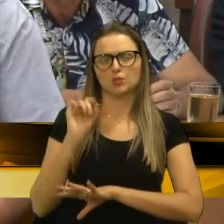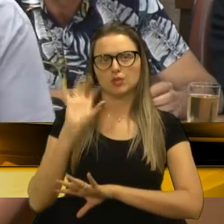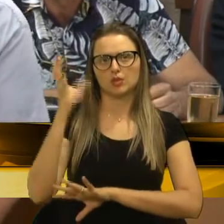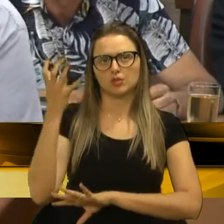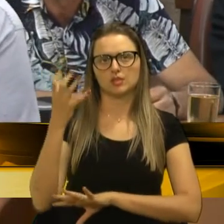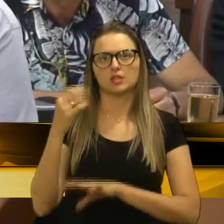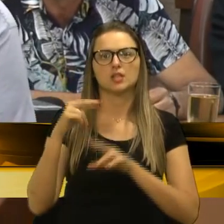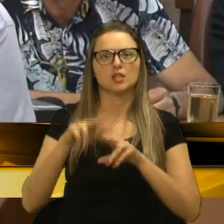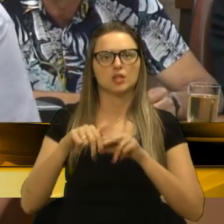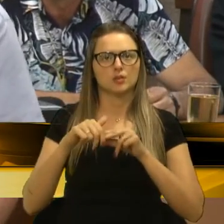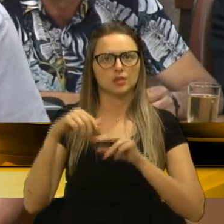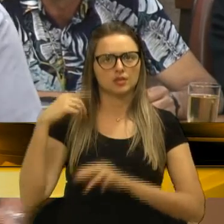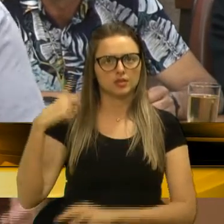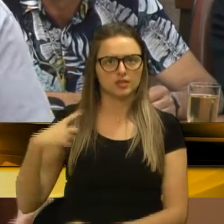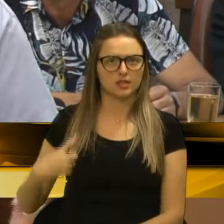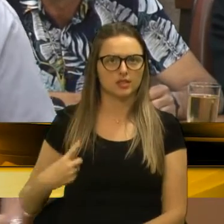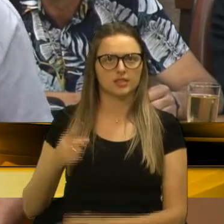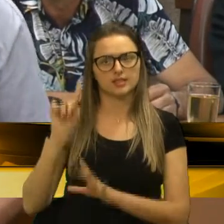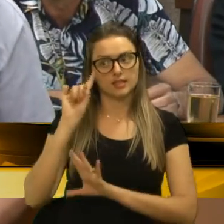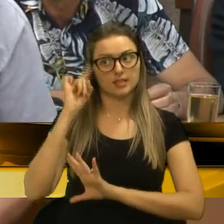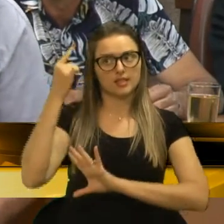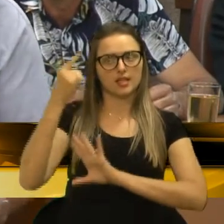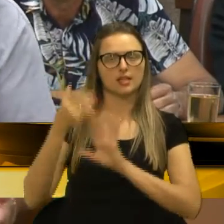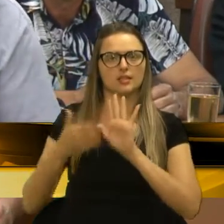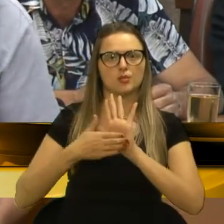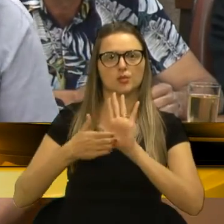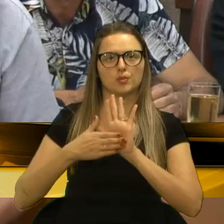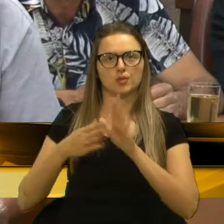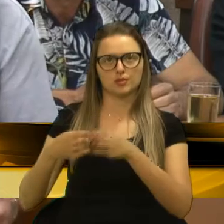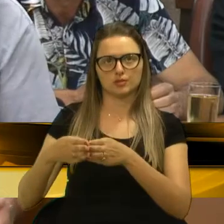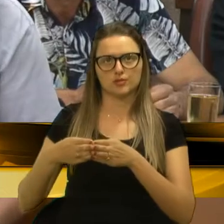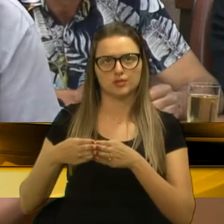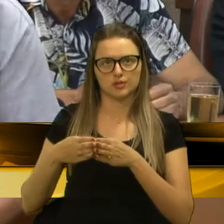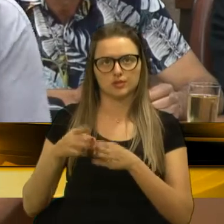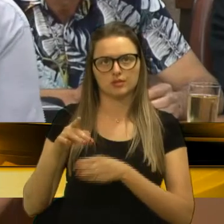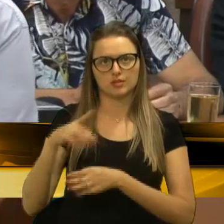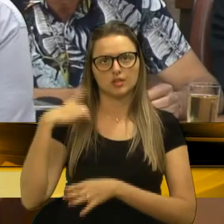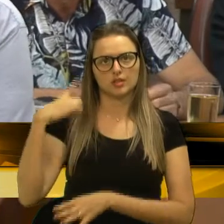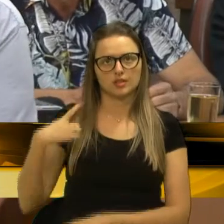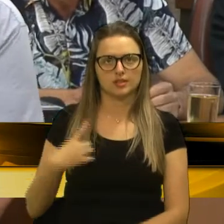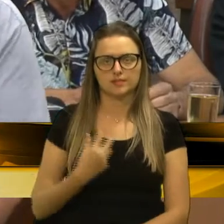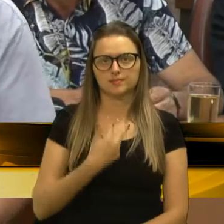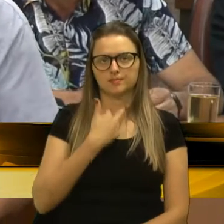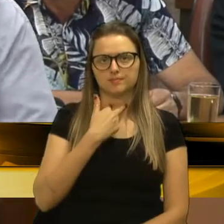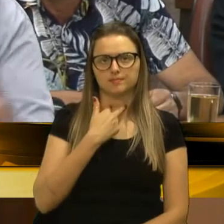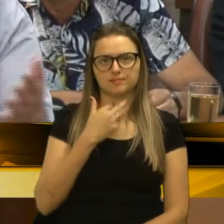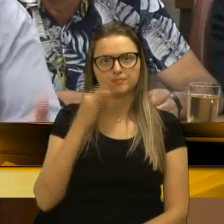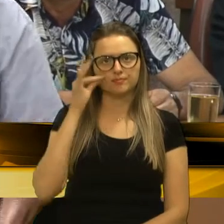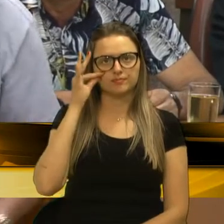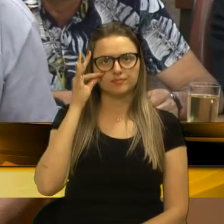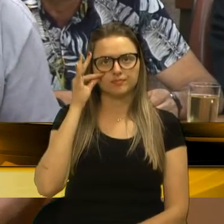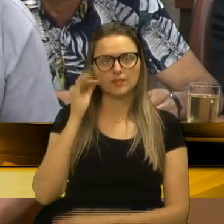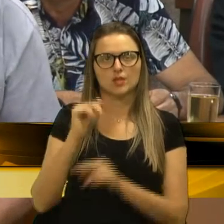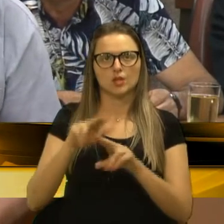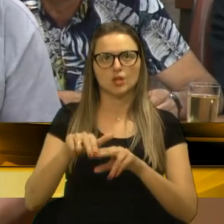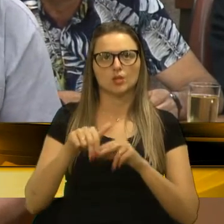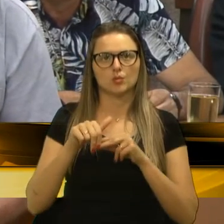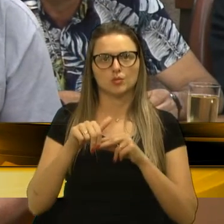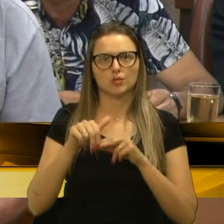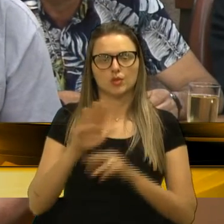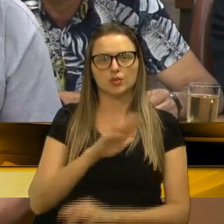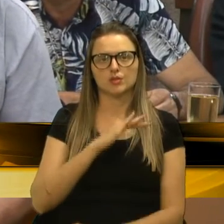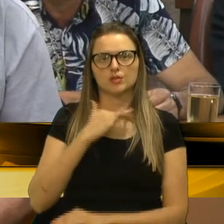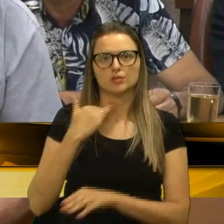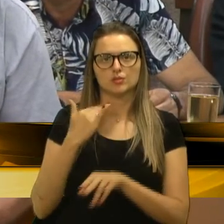virtude da vereadora Denise, a autora, na verdade, da moção, a vereadora Denise, ela não pôde estar presente, em virtude do